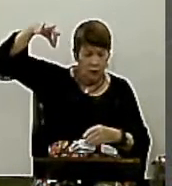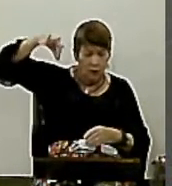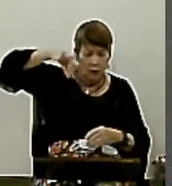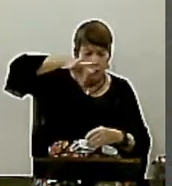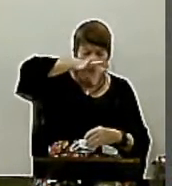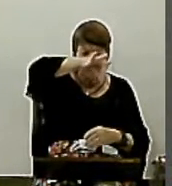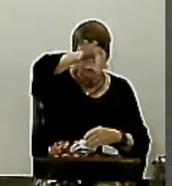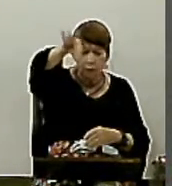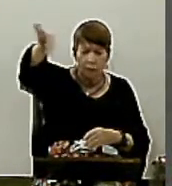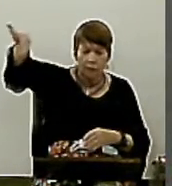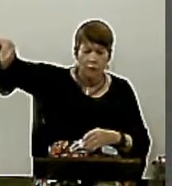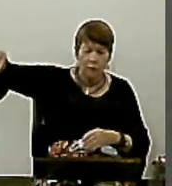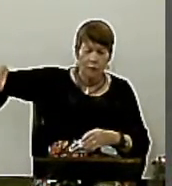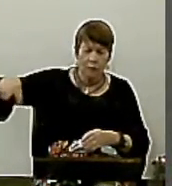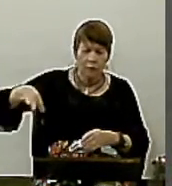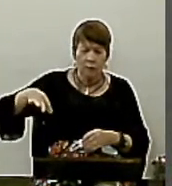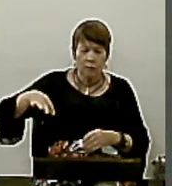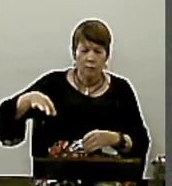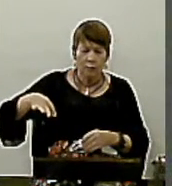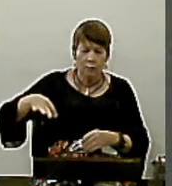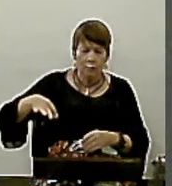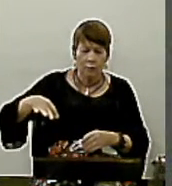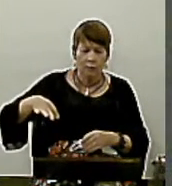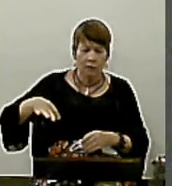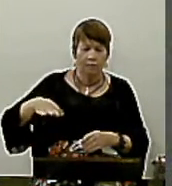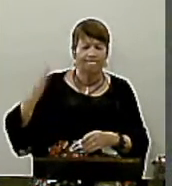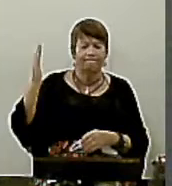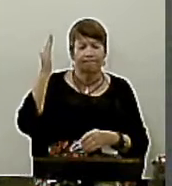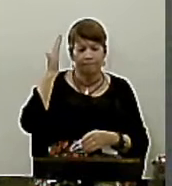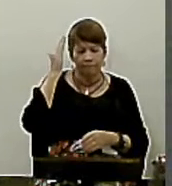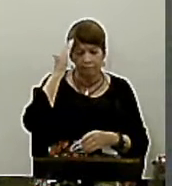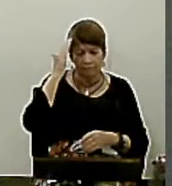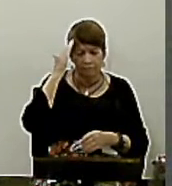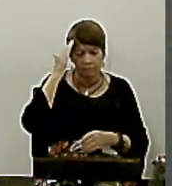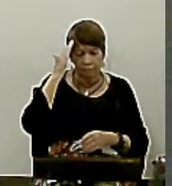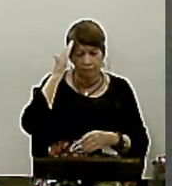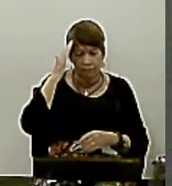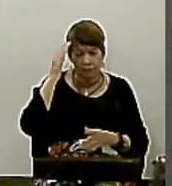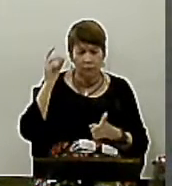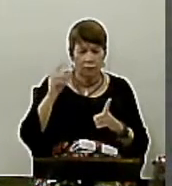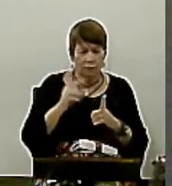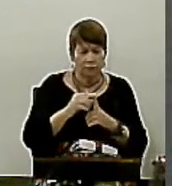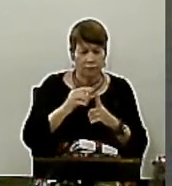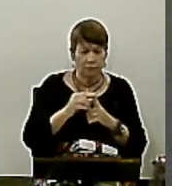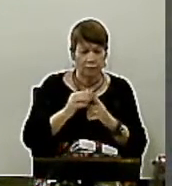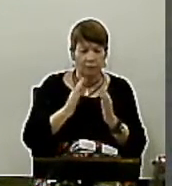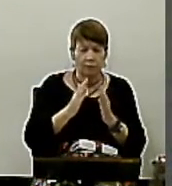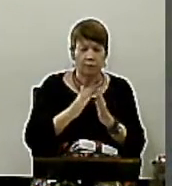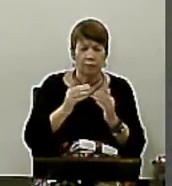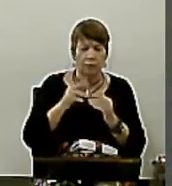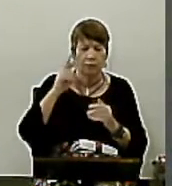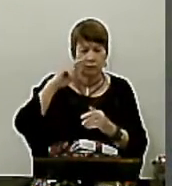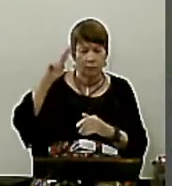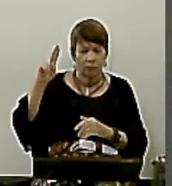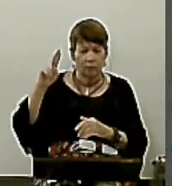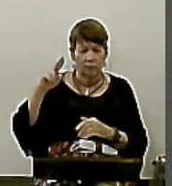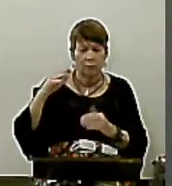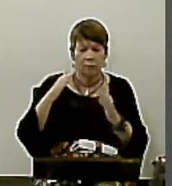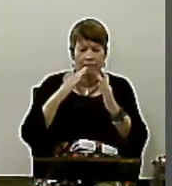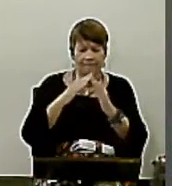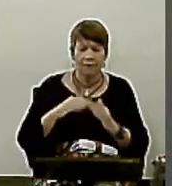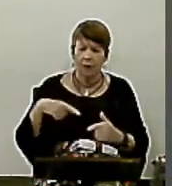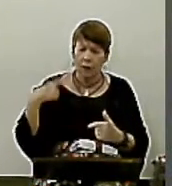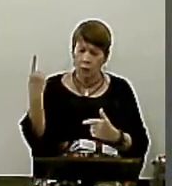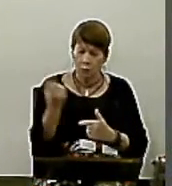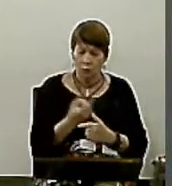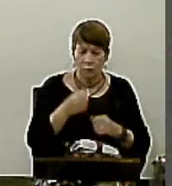para nos conduzir na exposição da tua palavra, pedimos que o Senhor esteja conosco, nos abençoe,